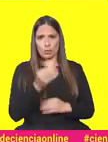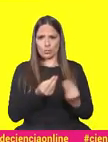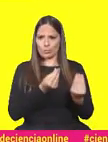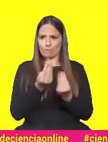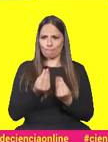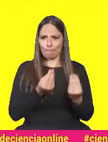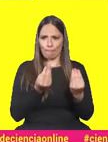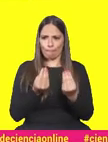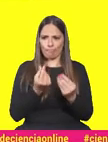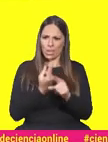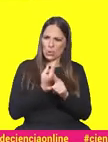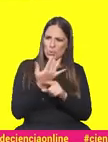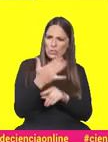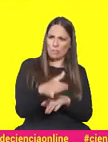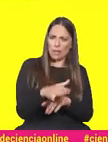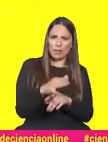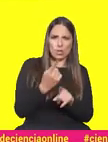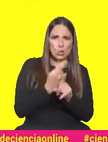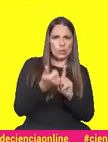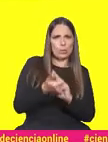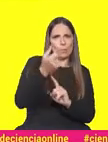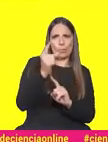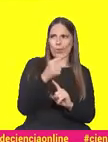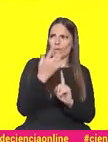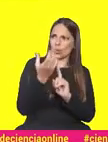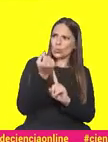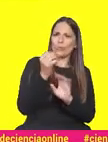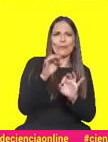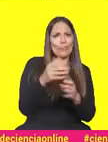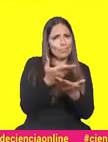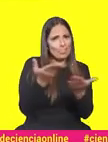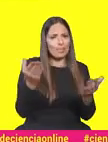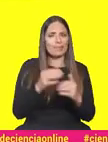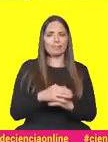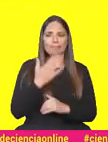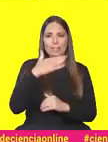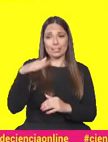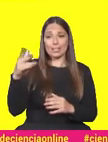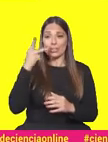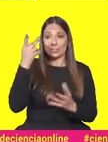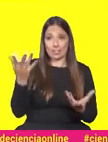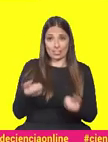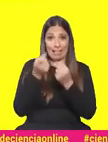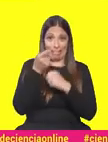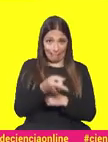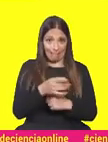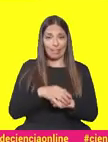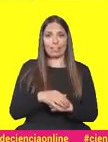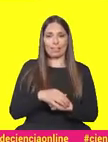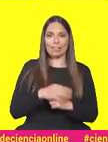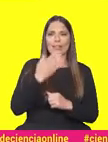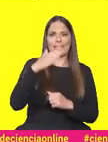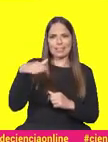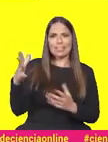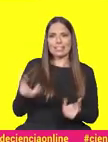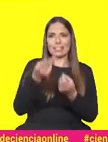muitas coisas mais, foi uma coisa boa que conseguiu sair daqui. A ciência salva vivas, não é, Susana? A ciência salva